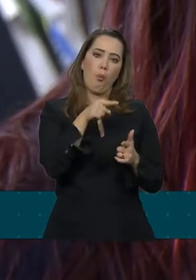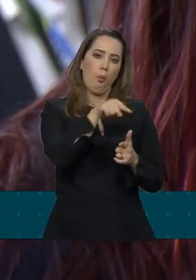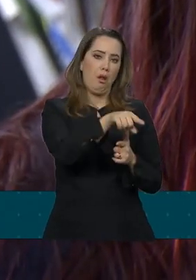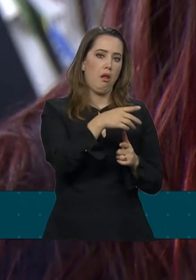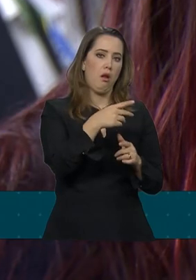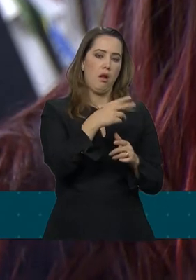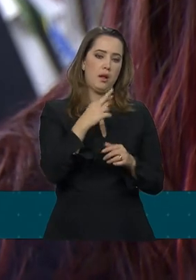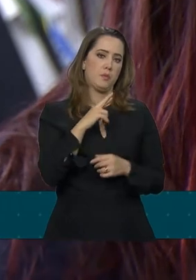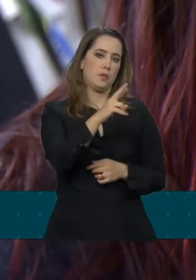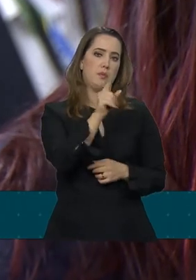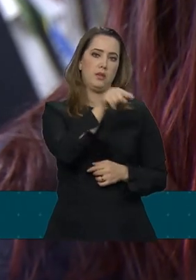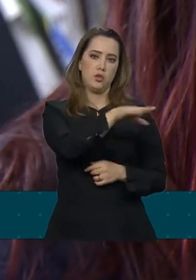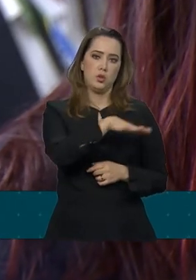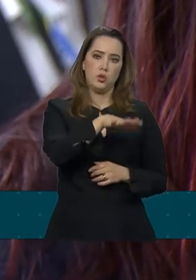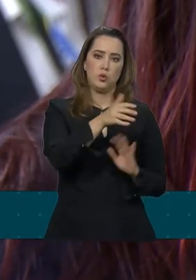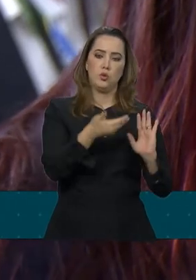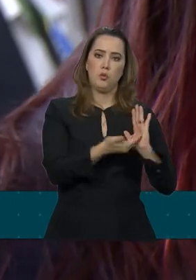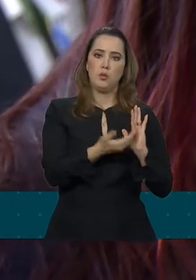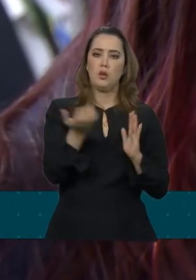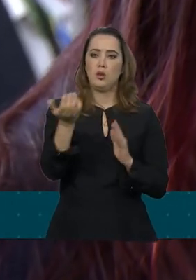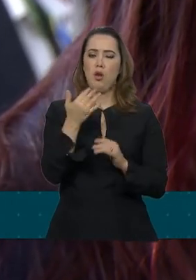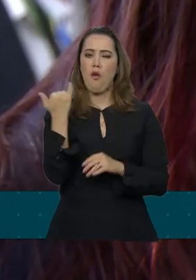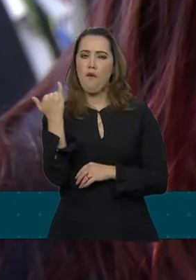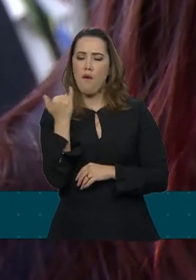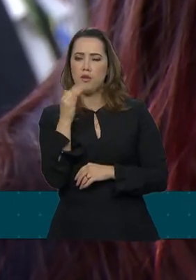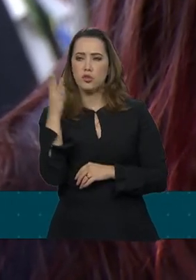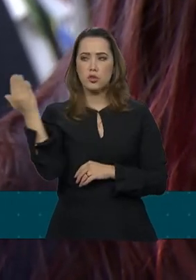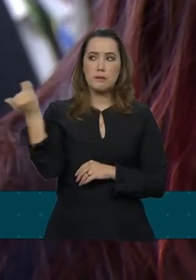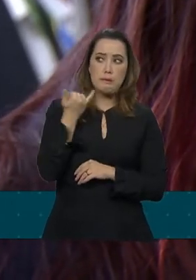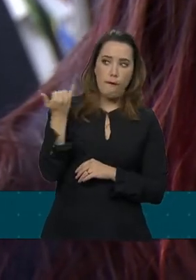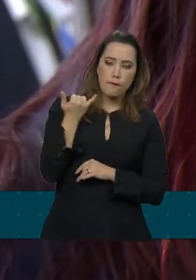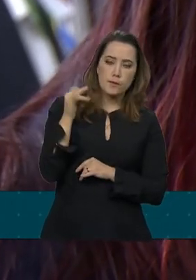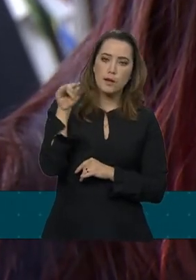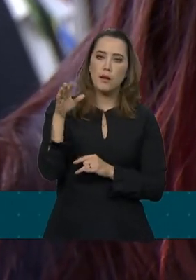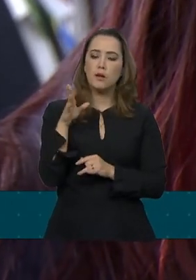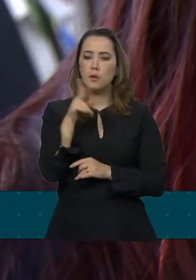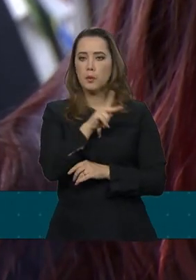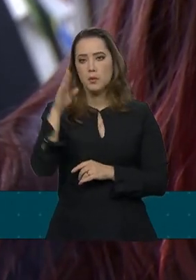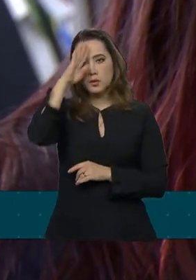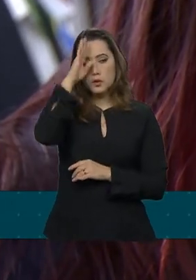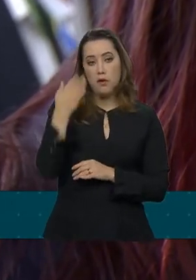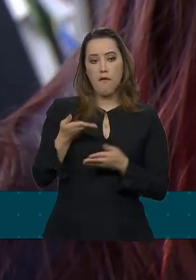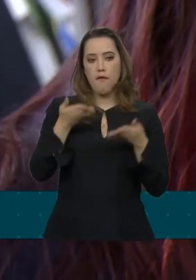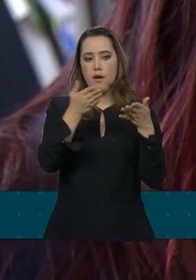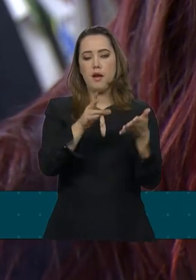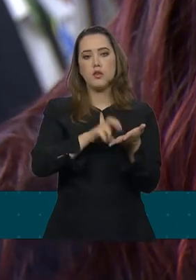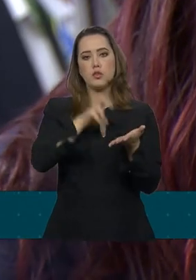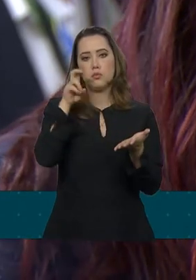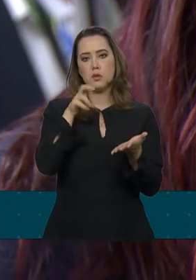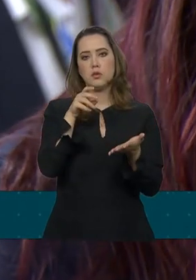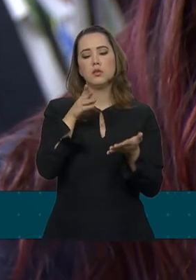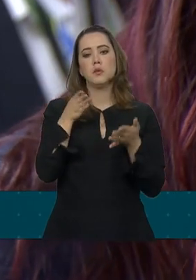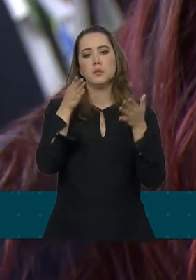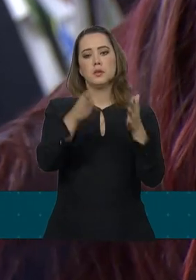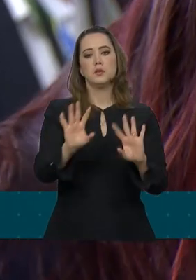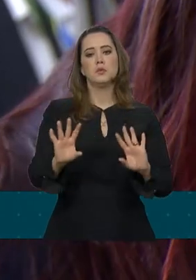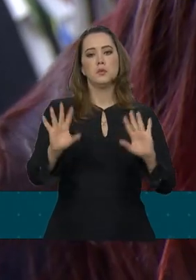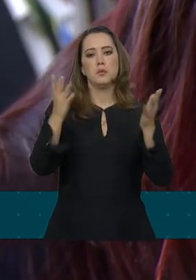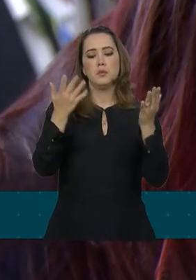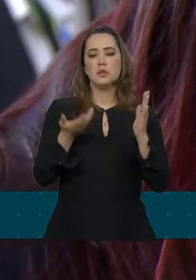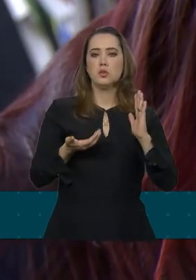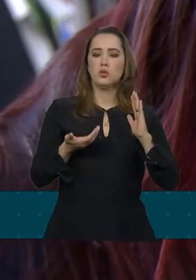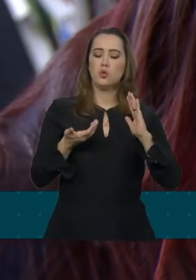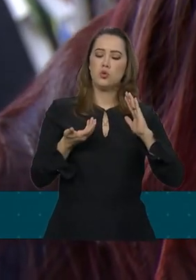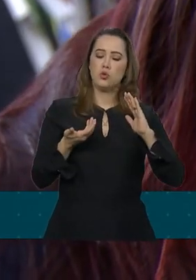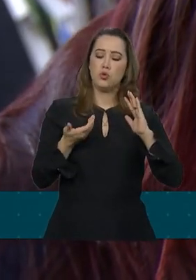informação de que ele vai amanhã de manhã. Eu queria confirmar isso, se ele realmente vai amanhã de manhã participar de uma cerimônia e pretende conversar mais com